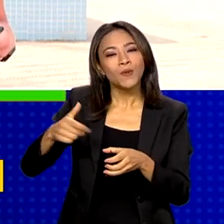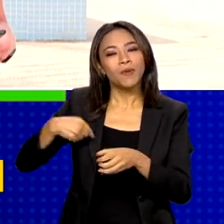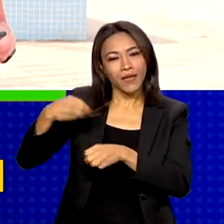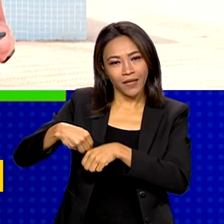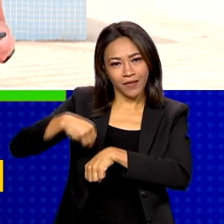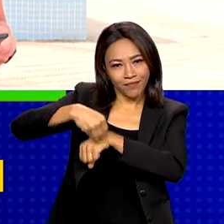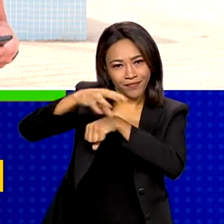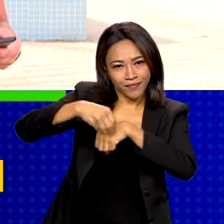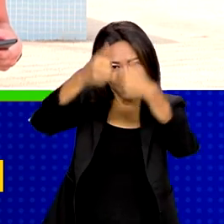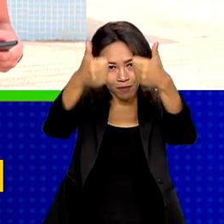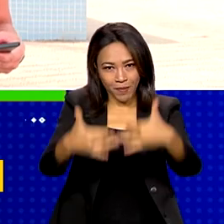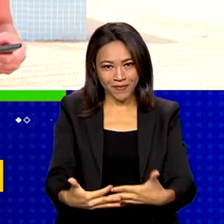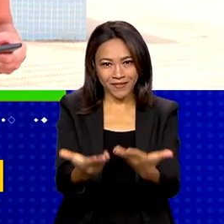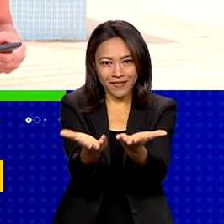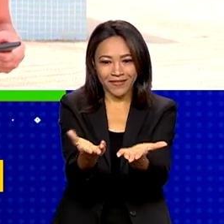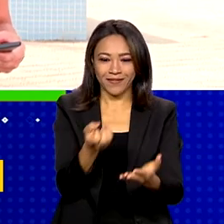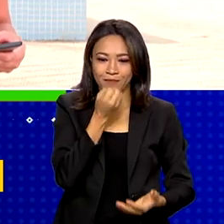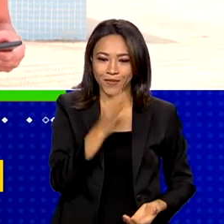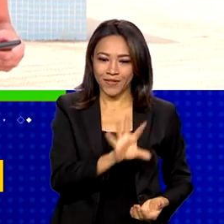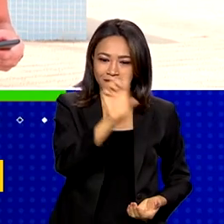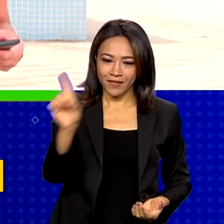informações. Ana, bom dia.